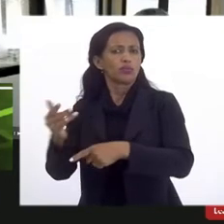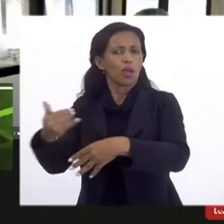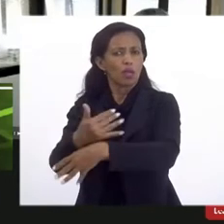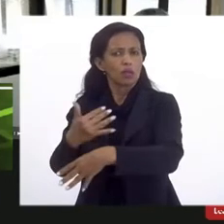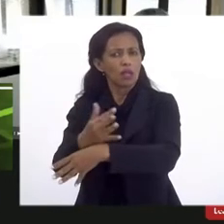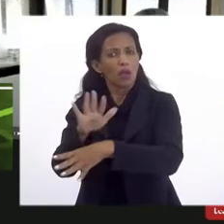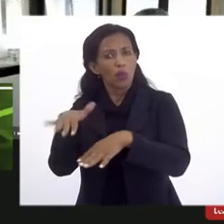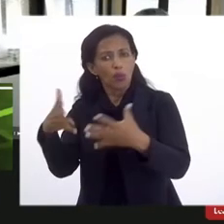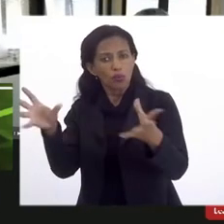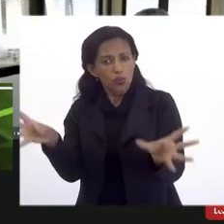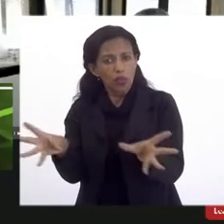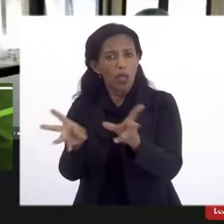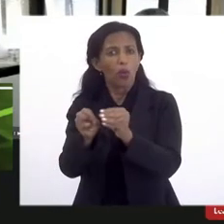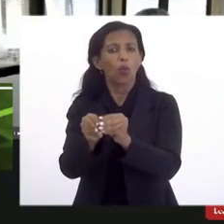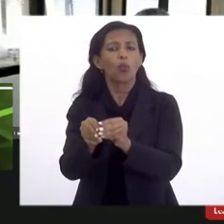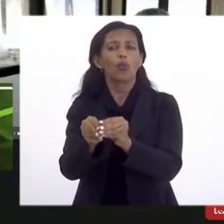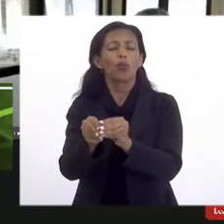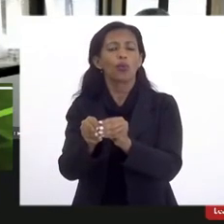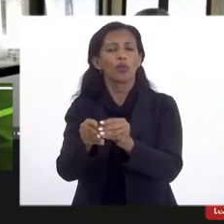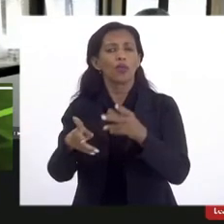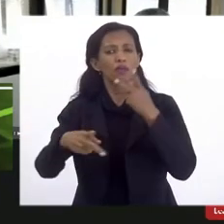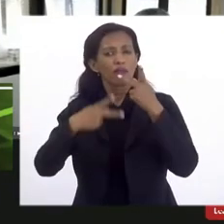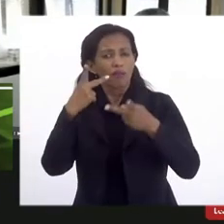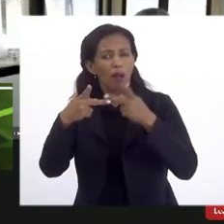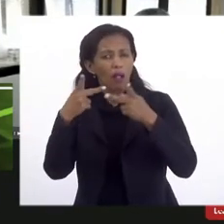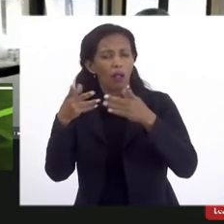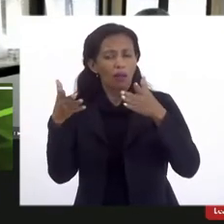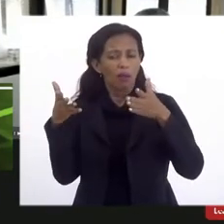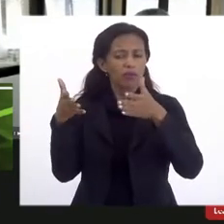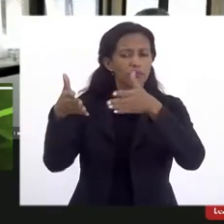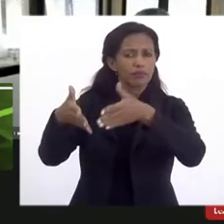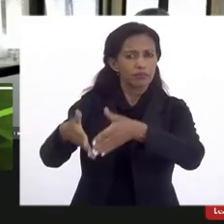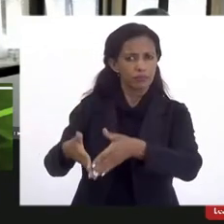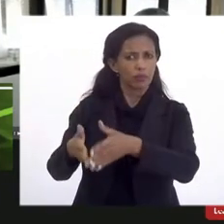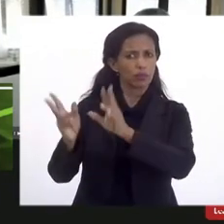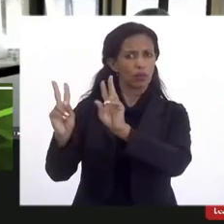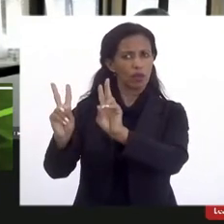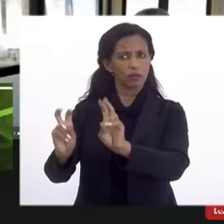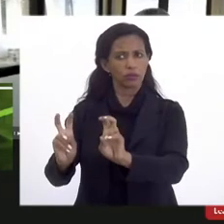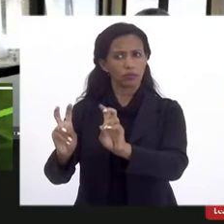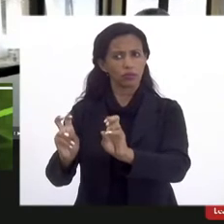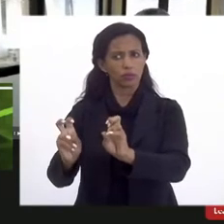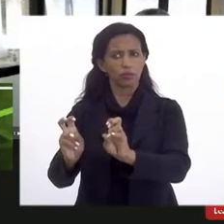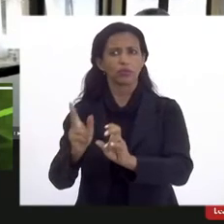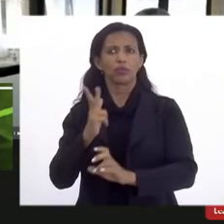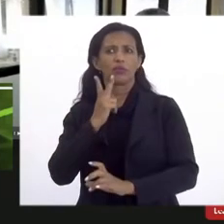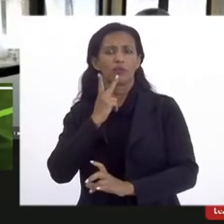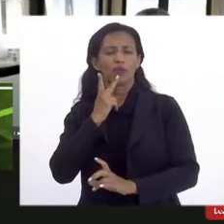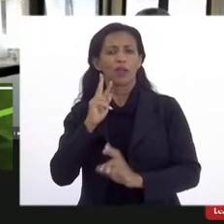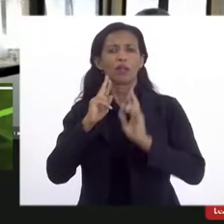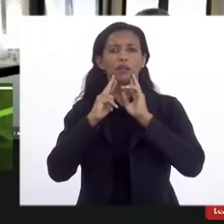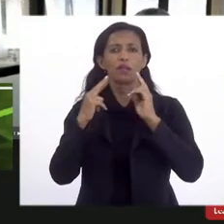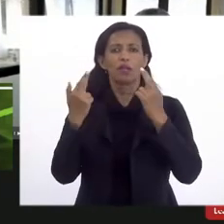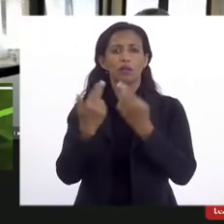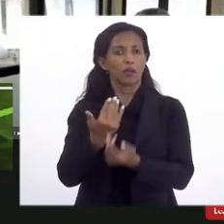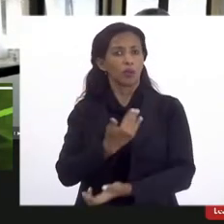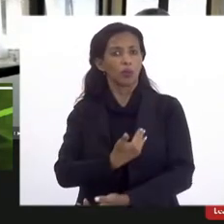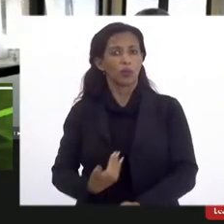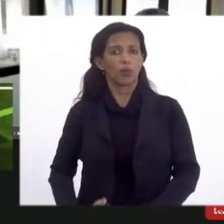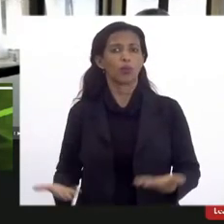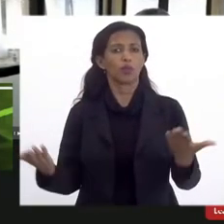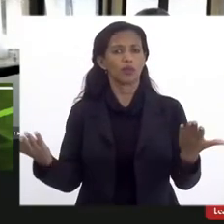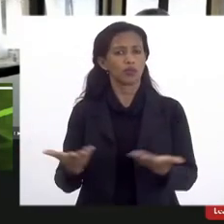ia concluir falando mais concretamente do assunto da audiência de hoje, trazendo essa